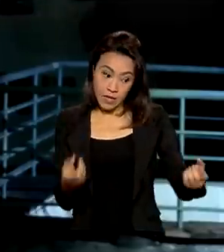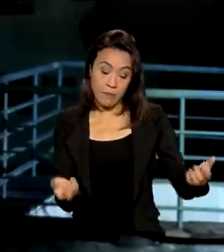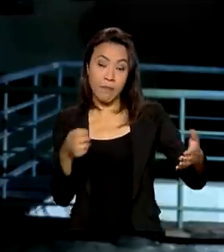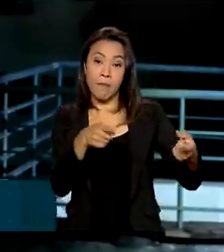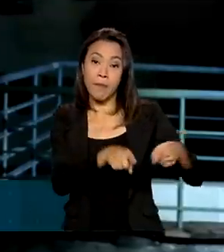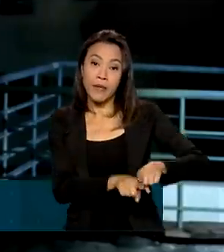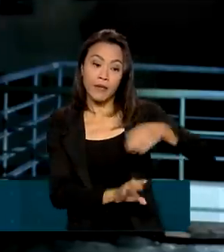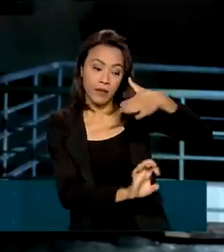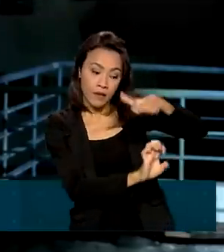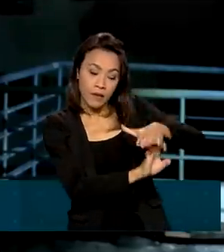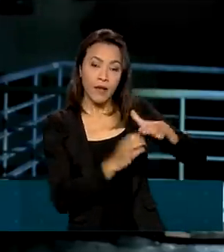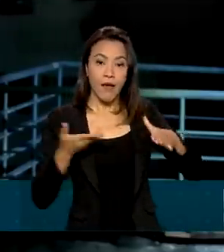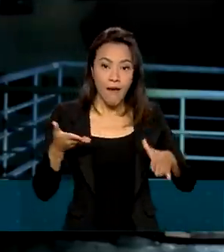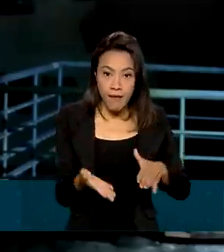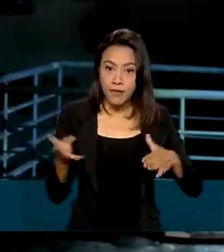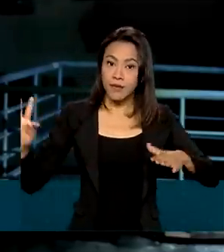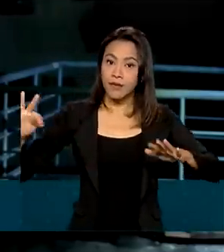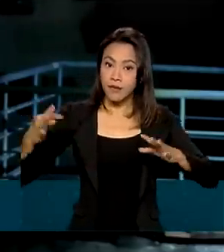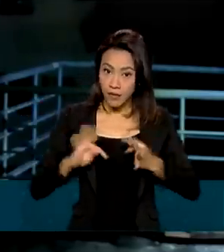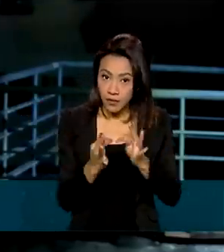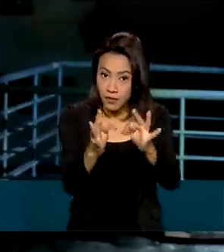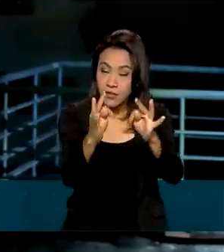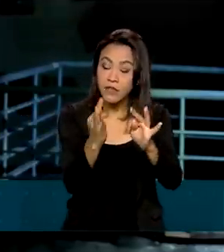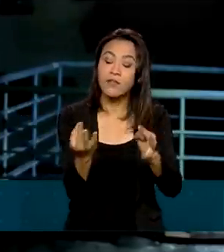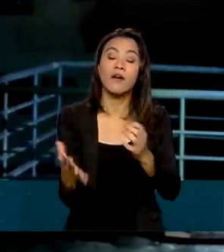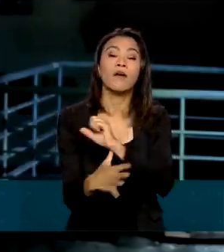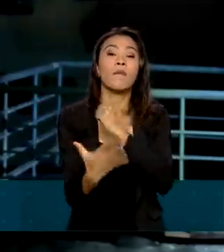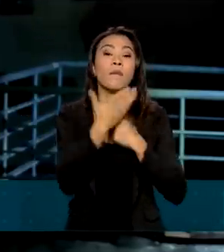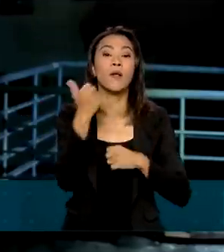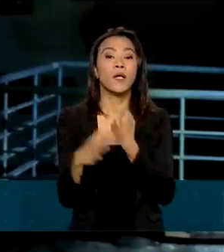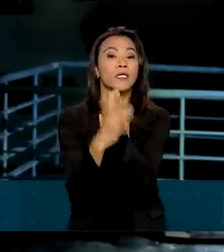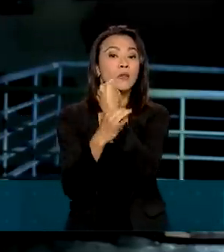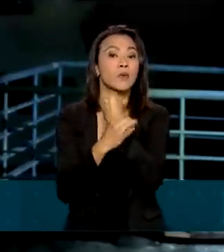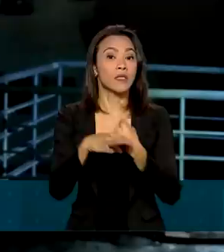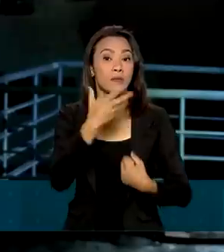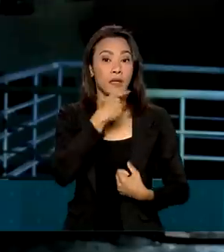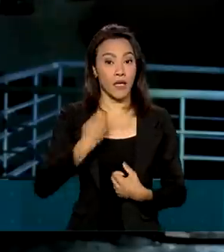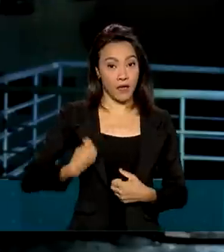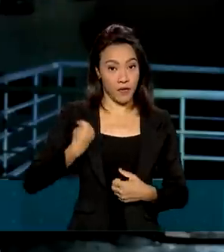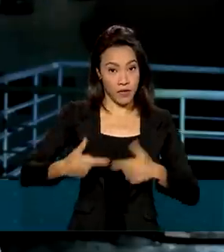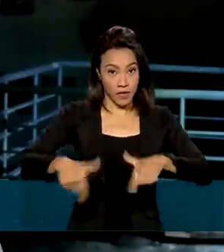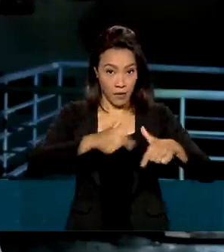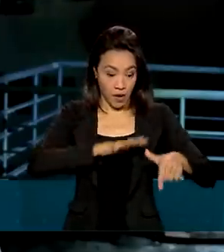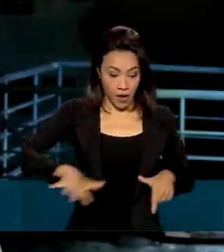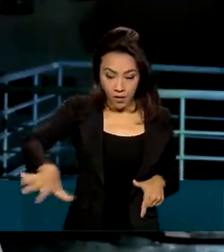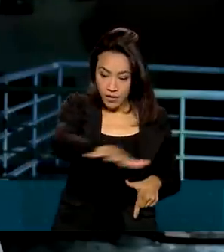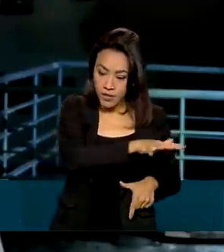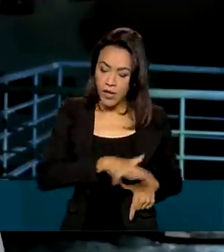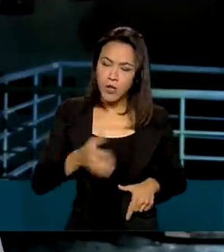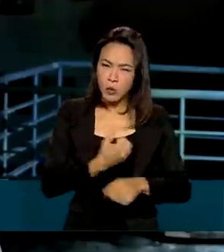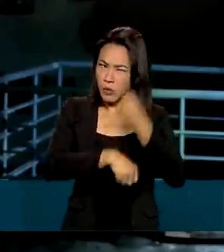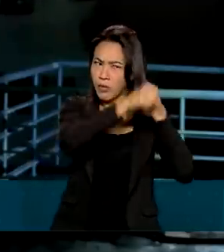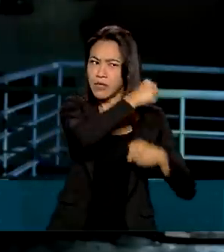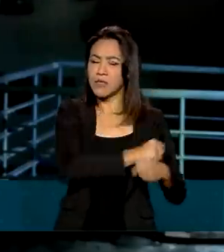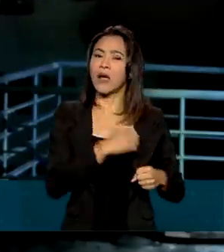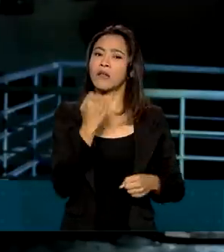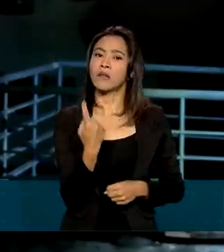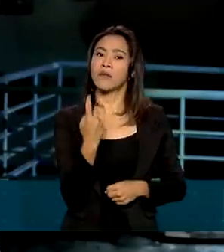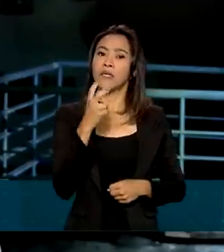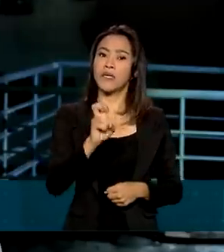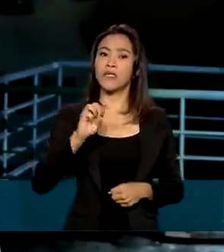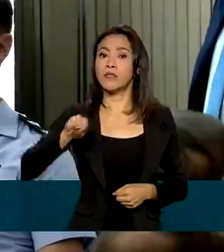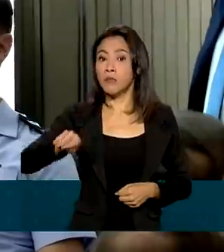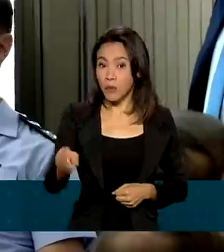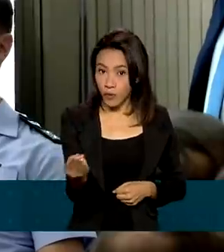A tecnologia vai aumentar ainda mais a segurança aos usuários do aeroporto, que só no ano passado recebeu mais de 15 milhões de